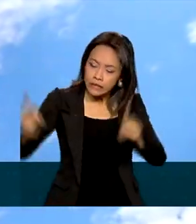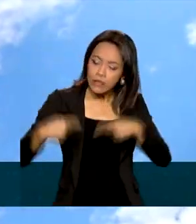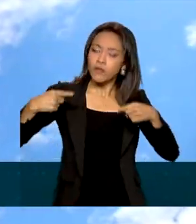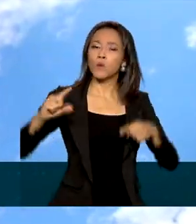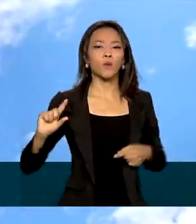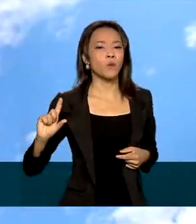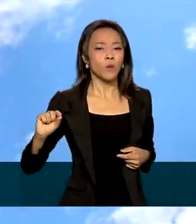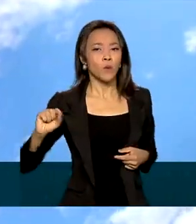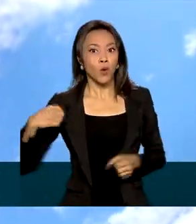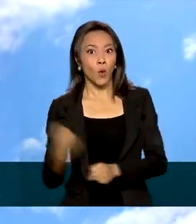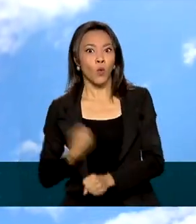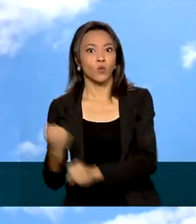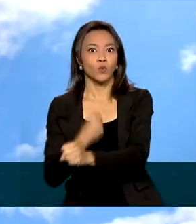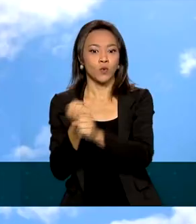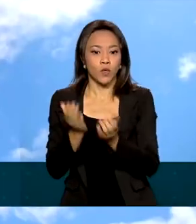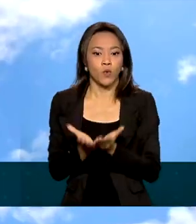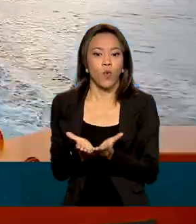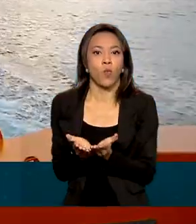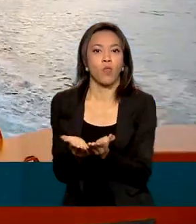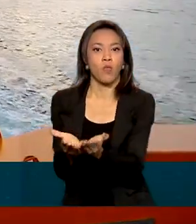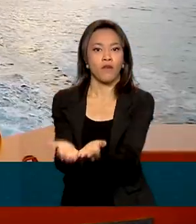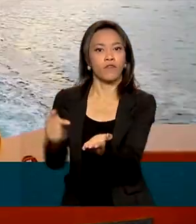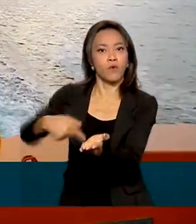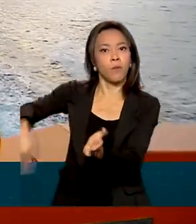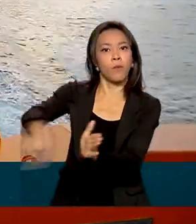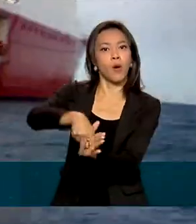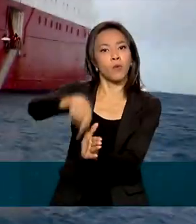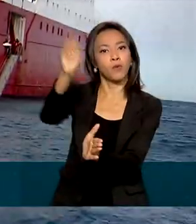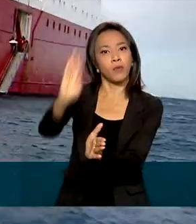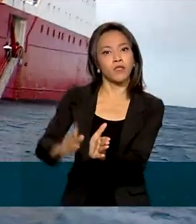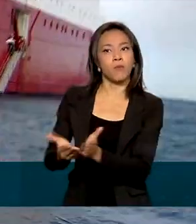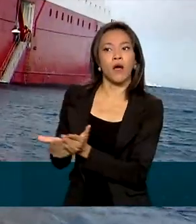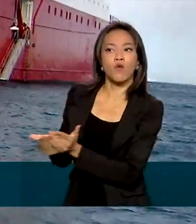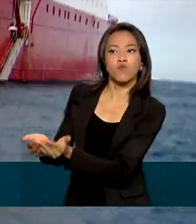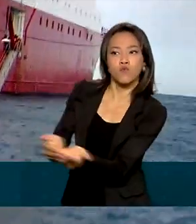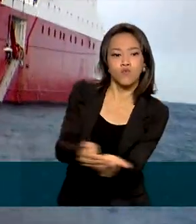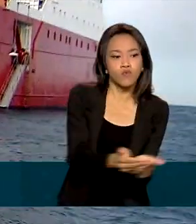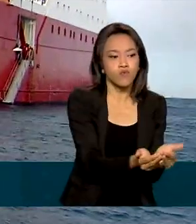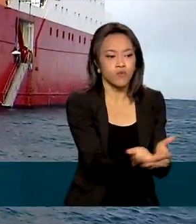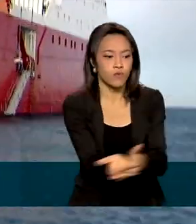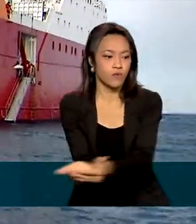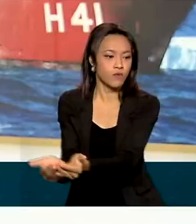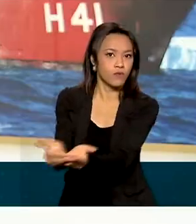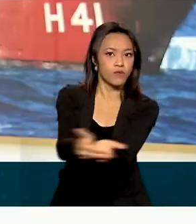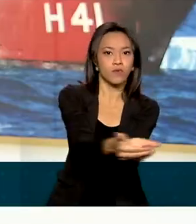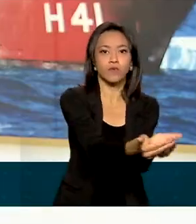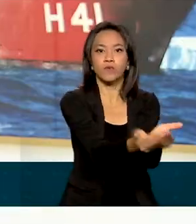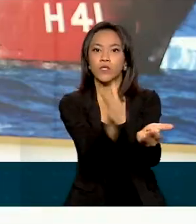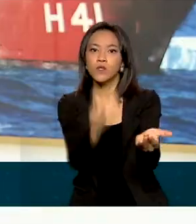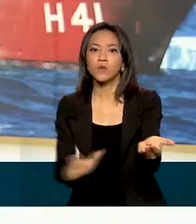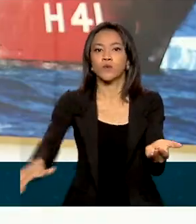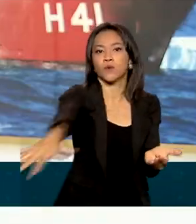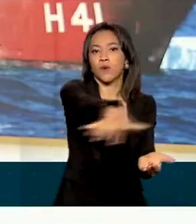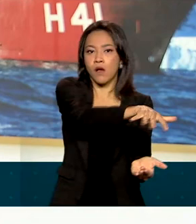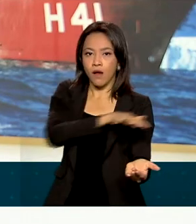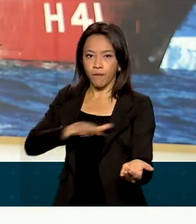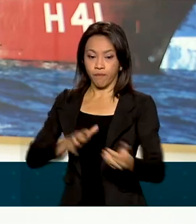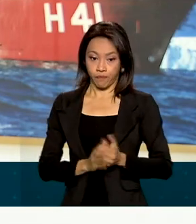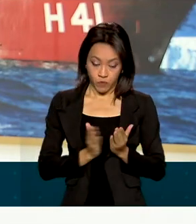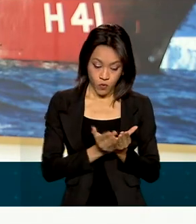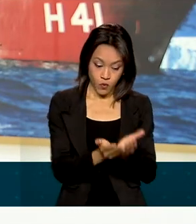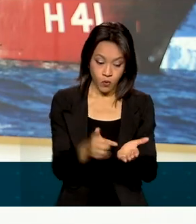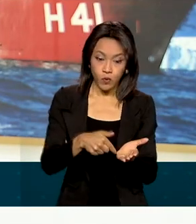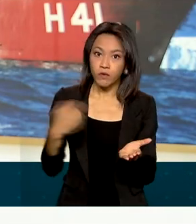construir um navio totalmente brasileiro para navegar pelas águas geladas da Antártica. O navio vem dar um dinamismo muito grande.